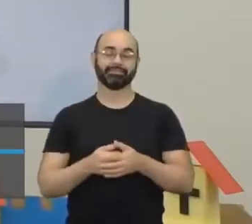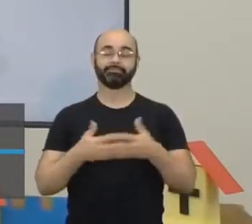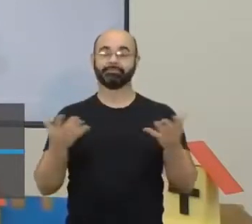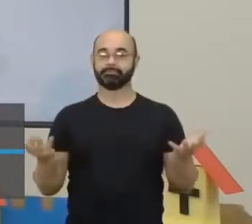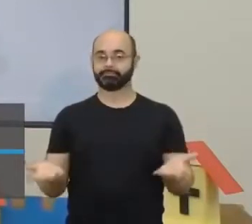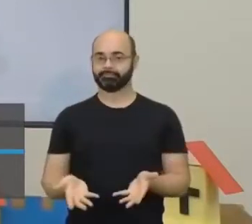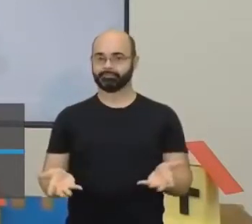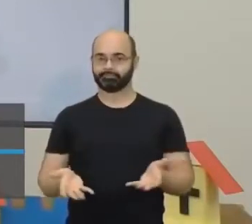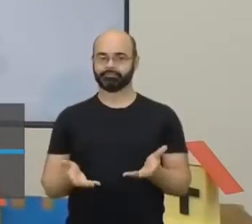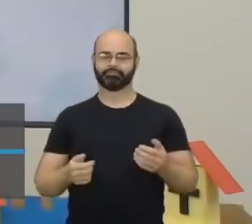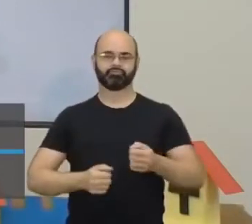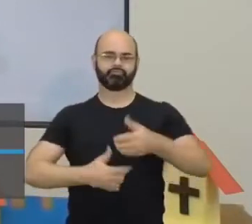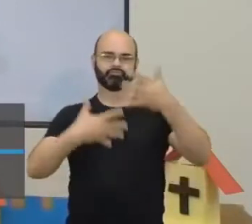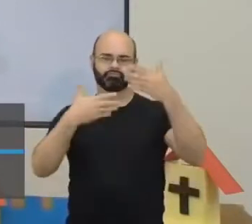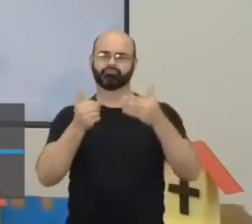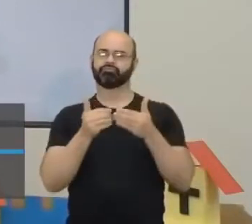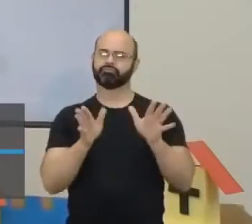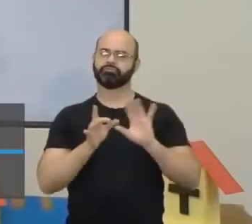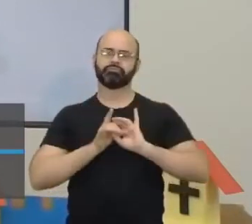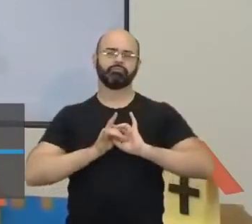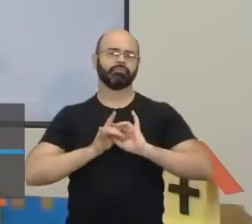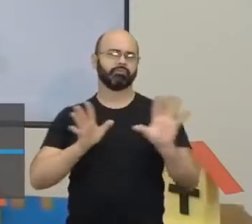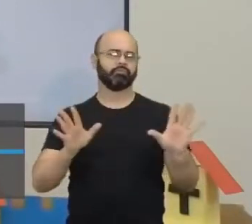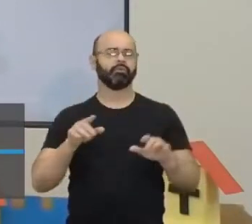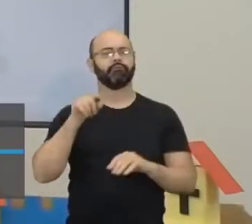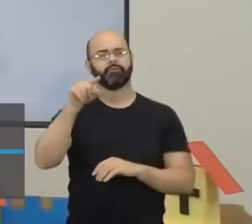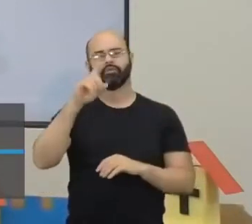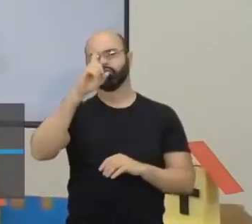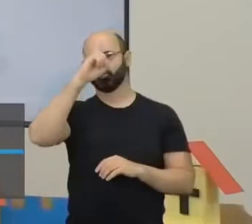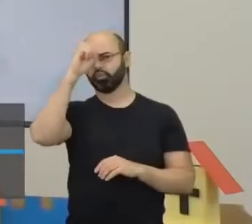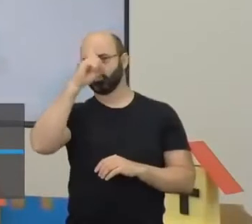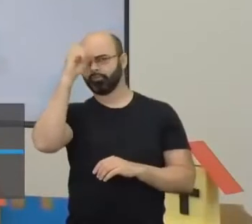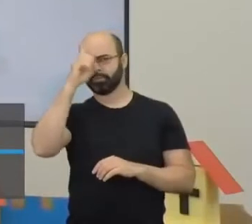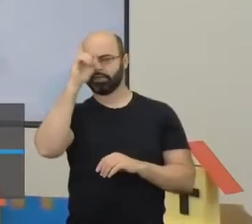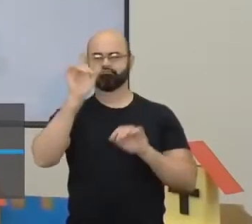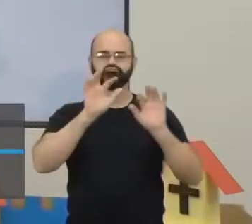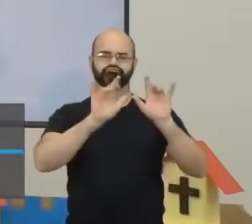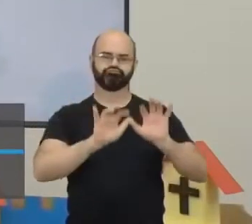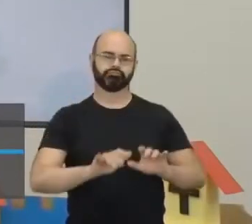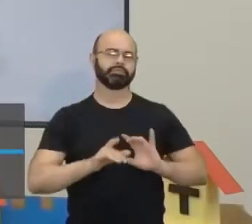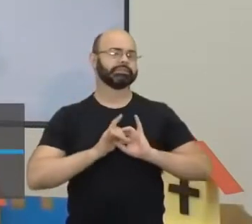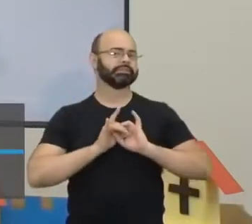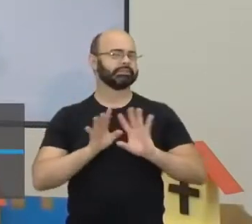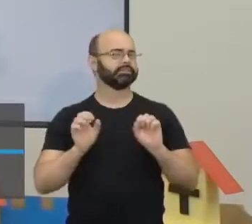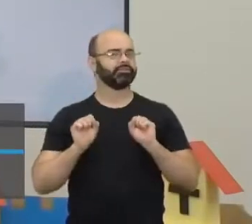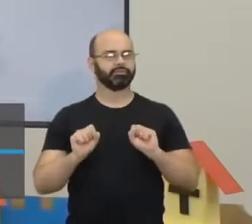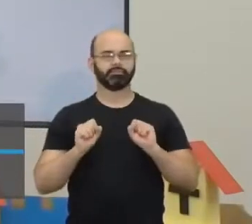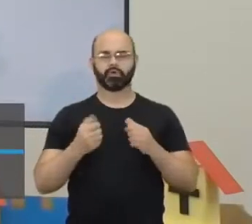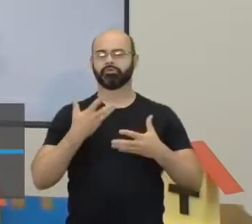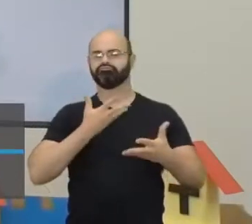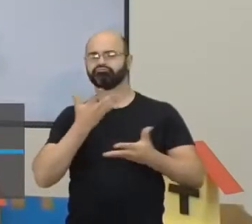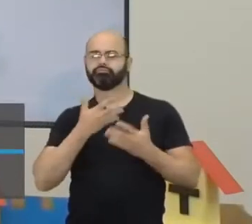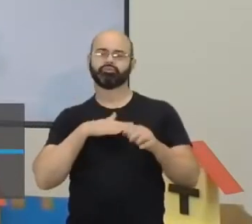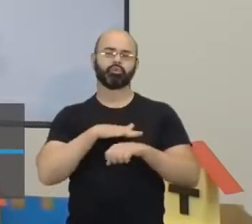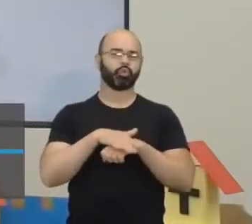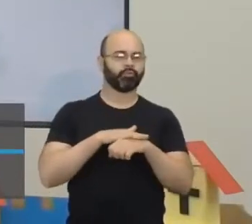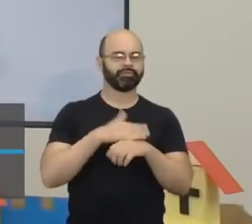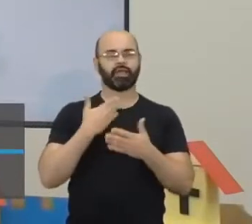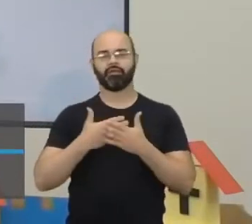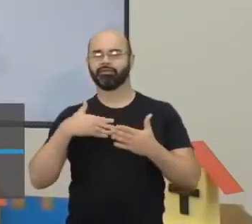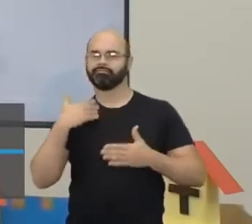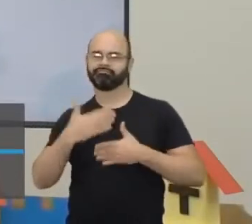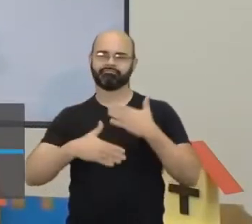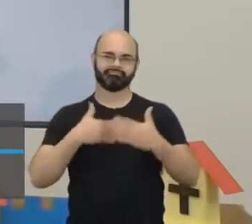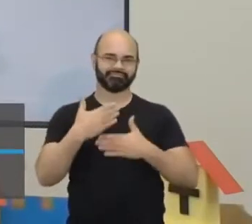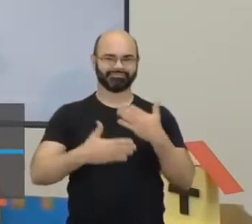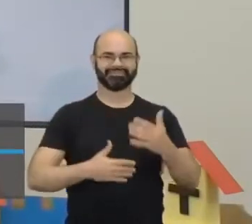aberto, então qualquer dúvida pode ir colocando as dúvidas ou até contribuições aqui de vocês no chat que eu vou acompanhando durante a aula